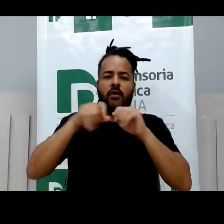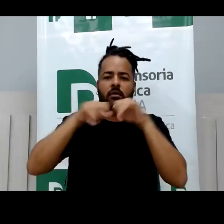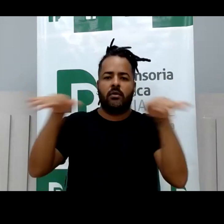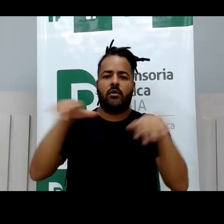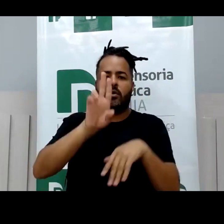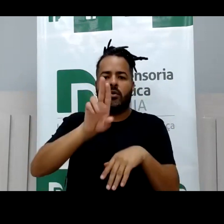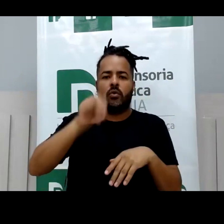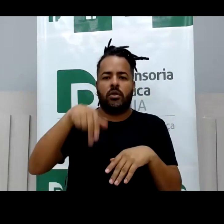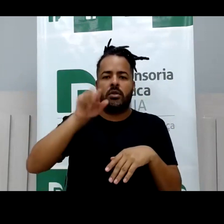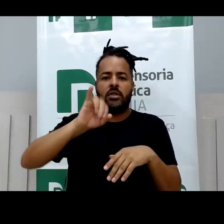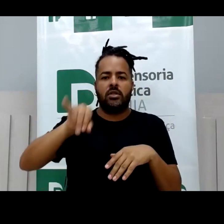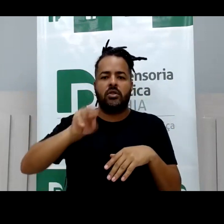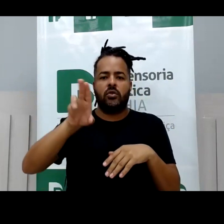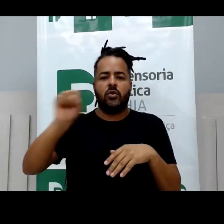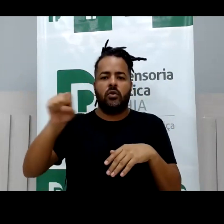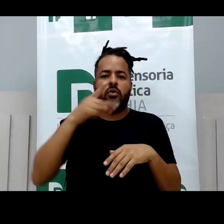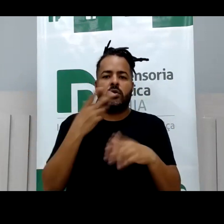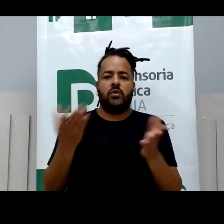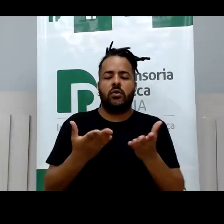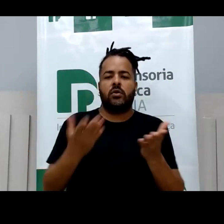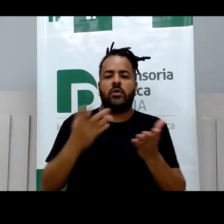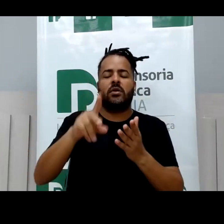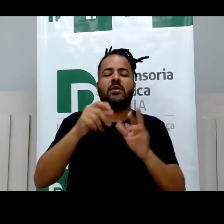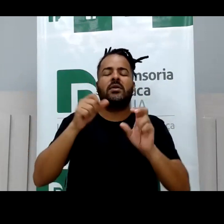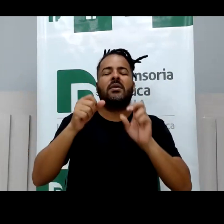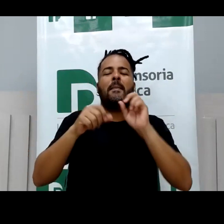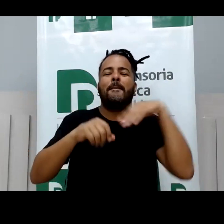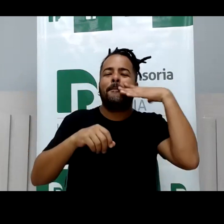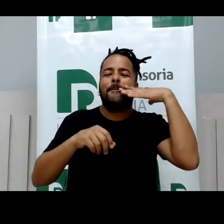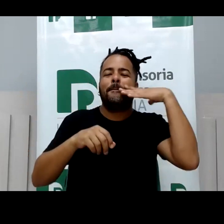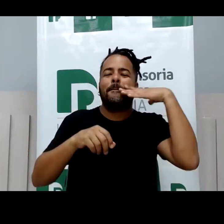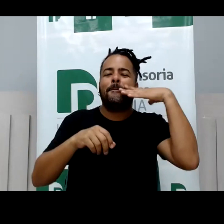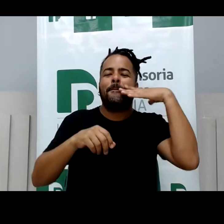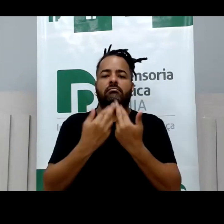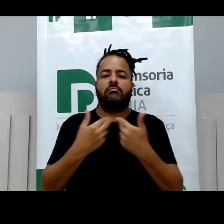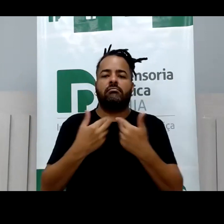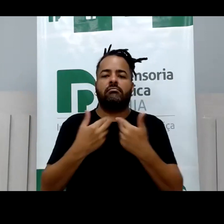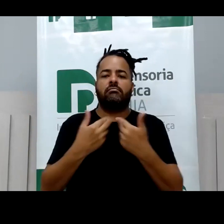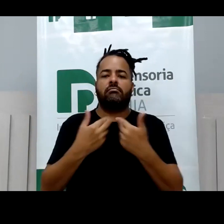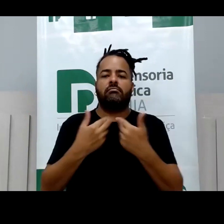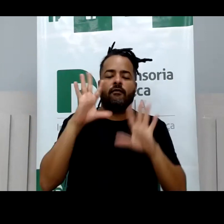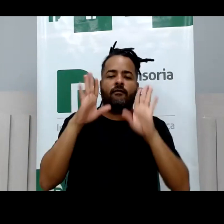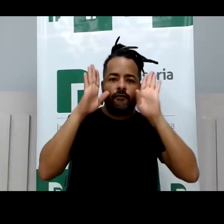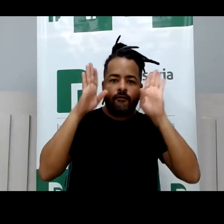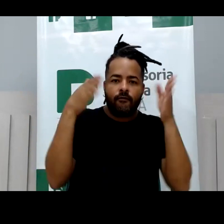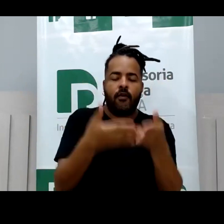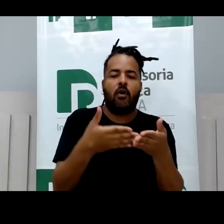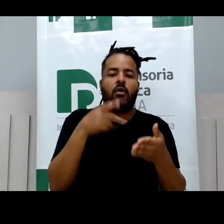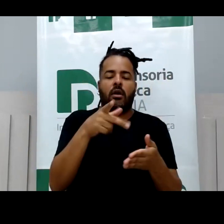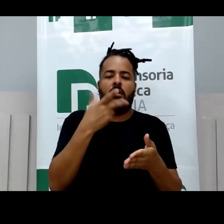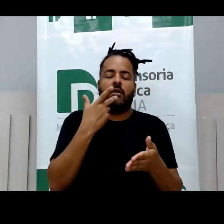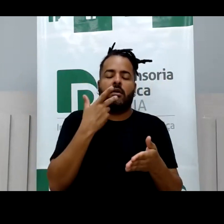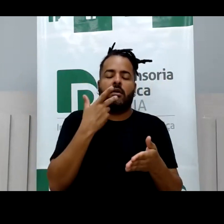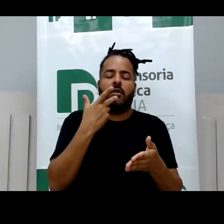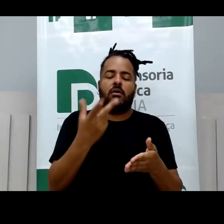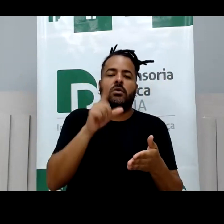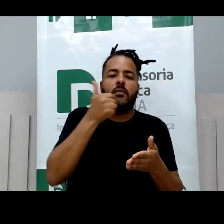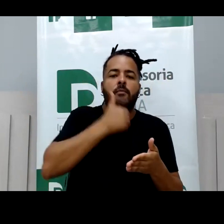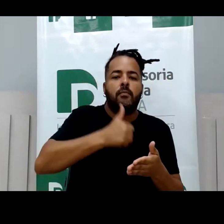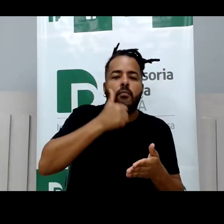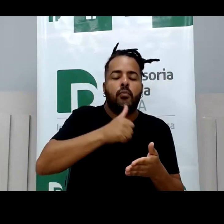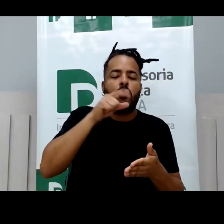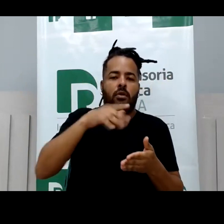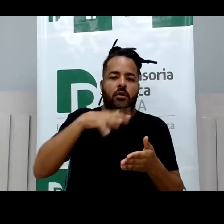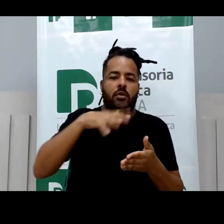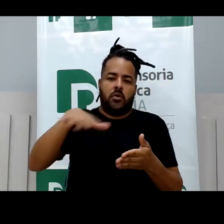sobre Cherity na perspectiva de gênero focado mais na questão das mulheres e das meninas, crianças e adolescentes no âmbito deste